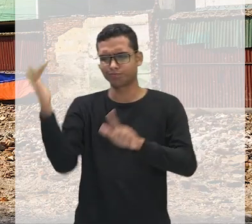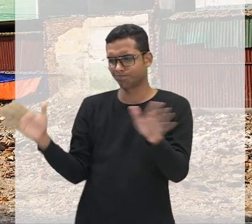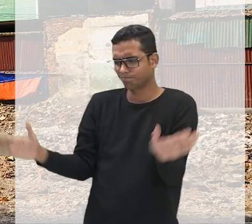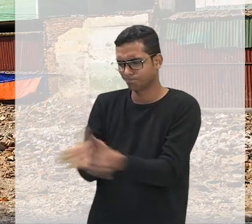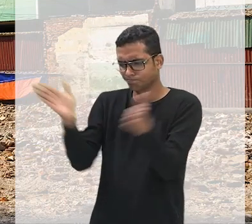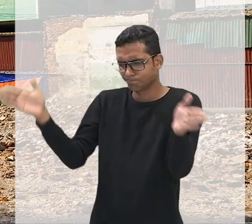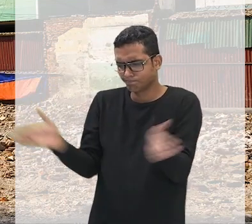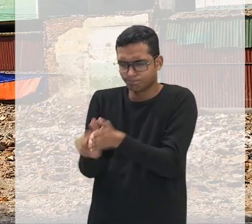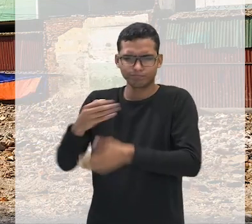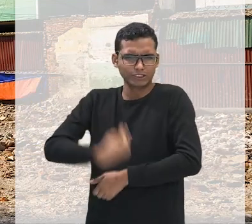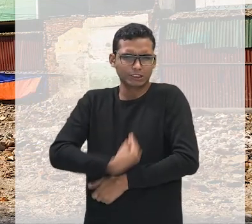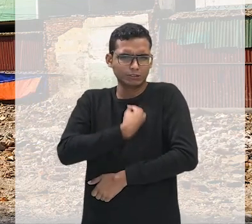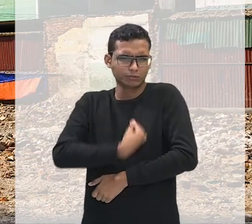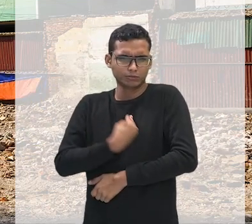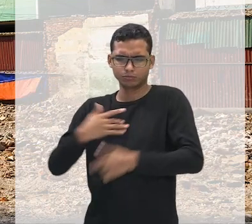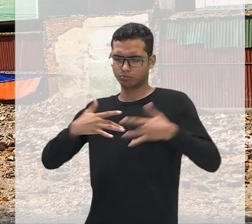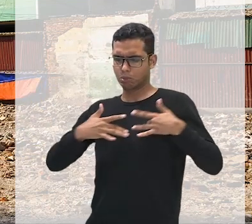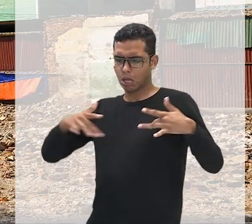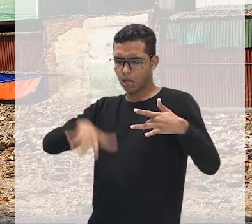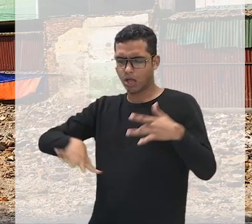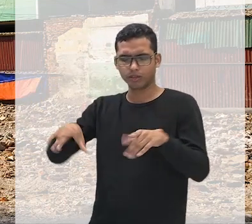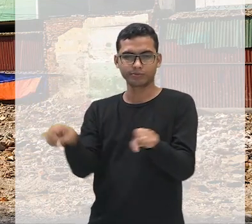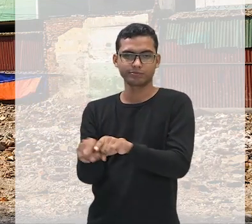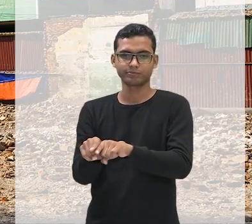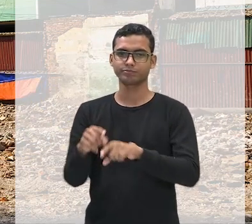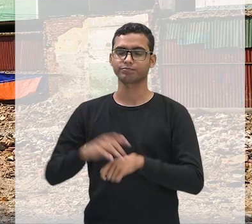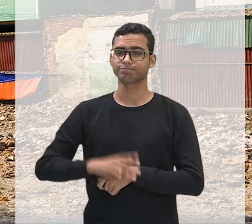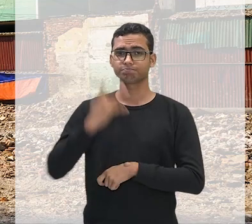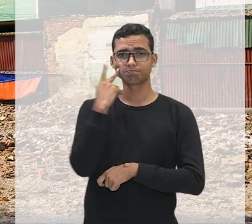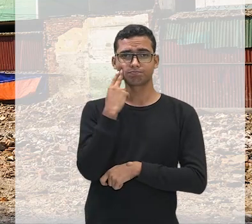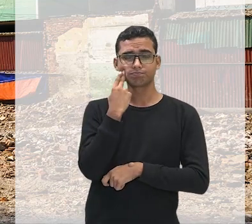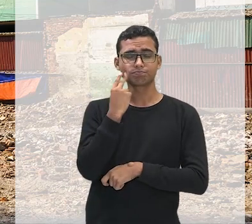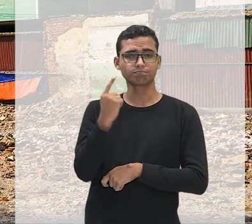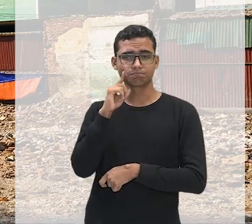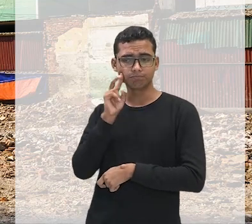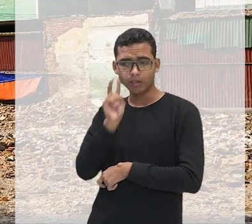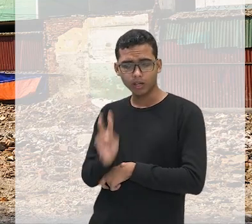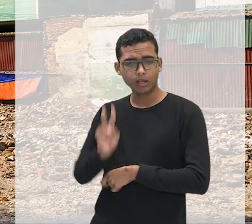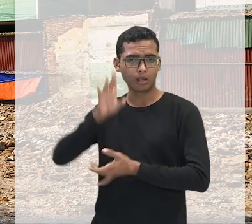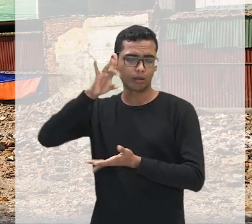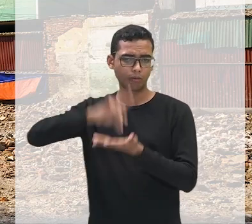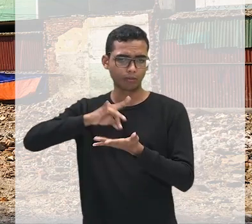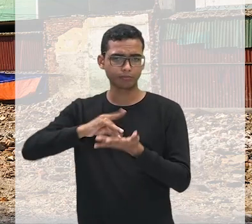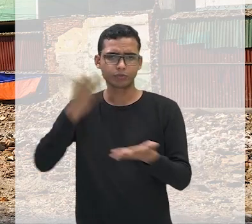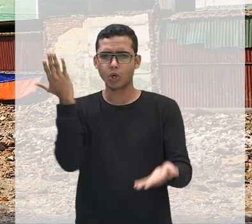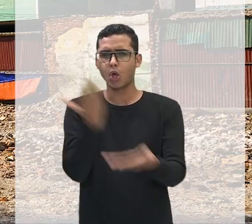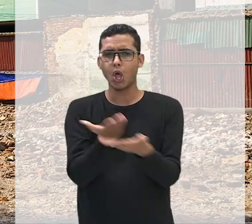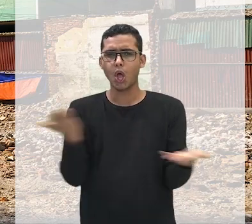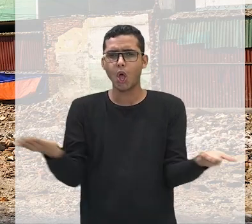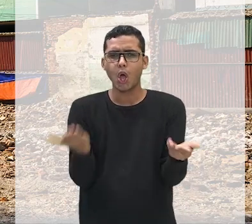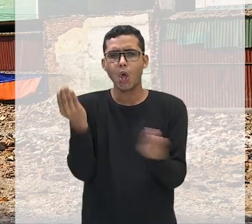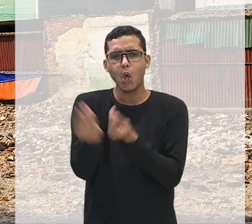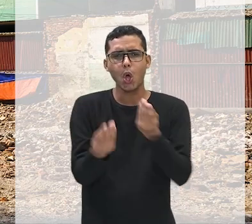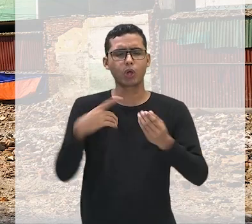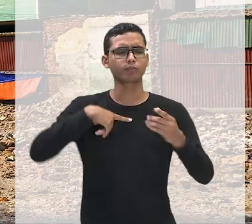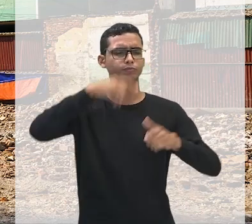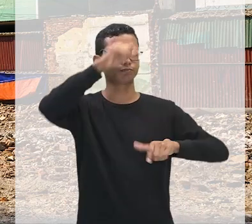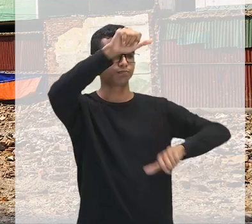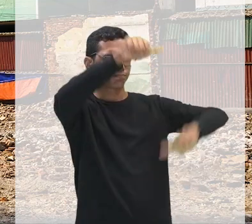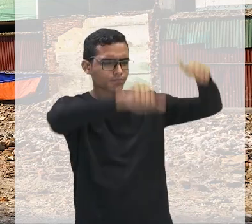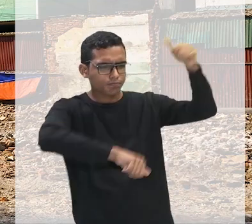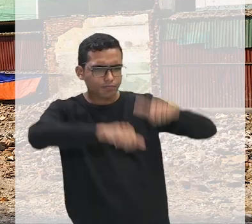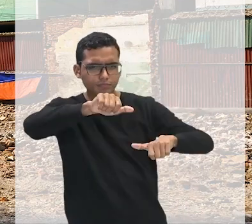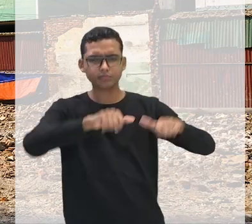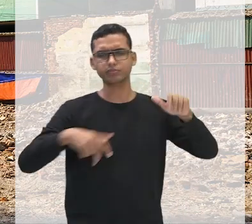miseráveis, né? É muito comum. O que a gente vai ver nessa aula aqui são como a gente analisa gráfico, como a gente